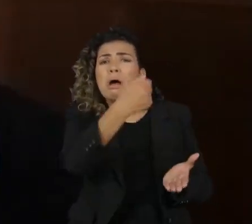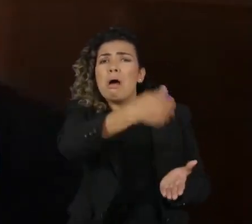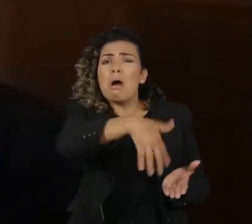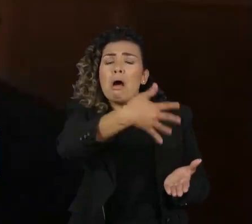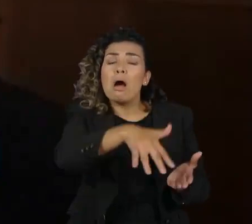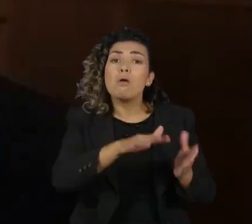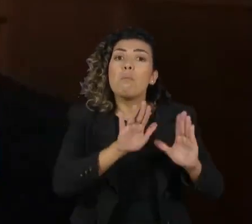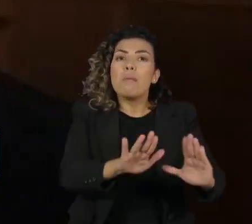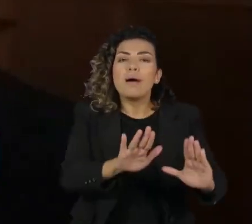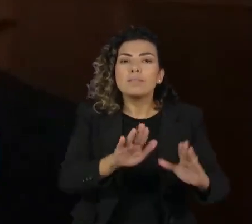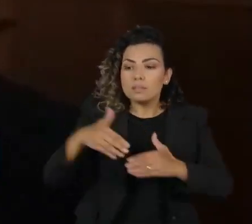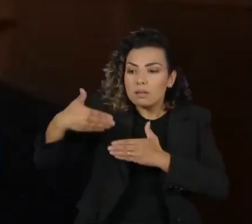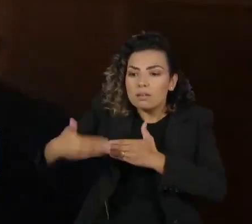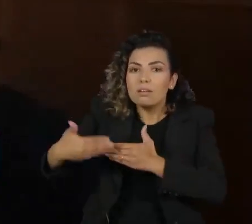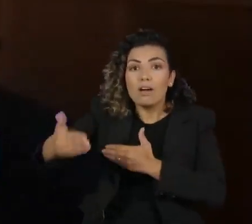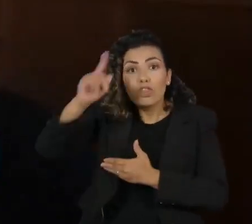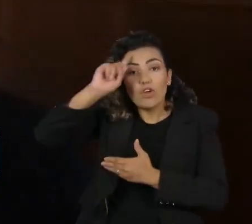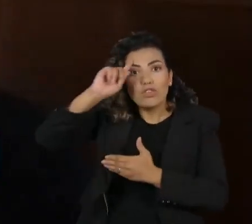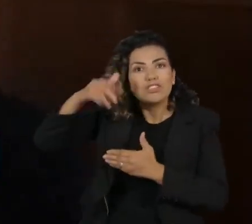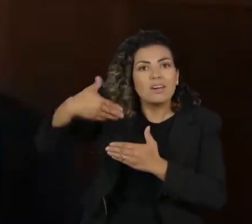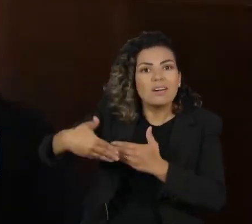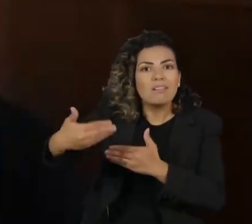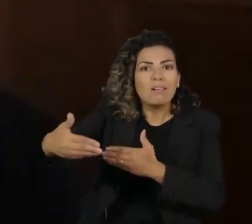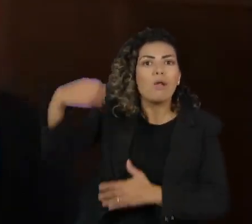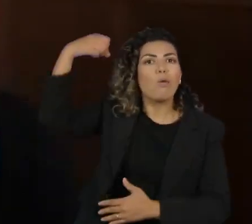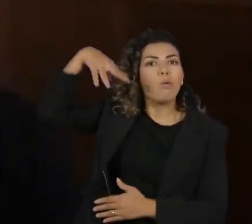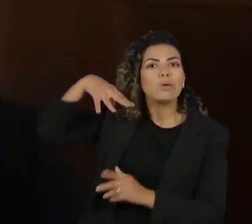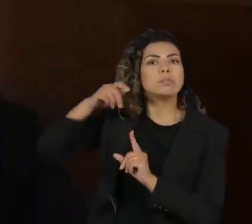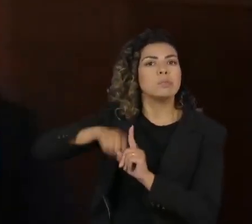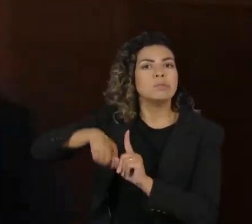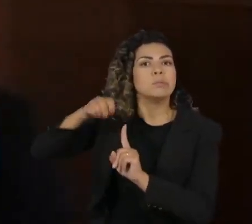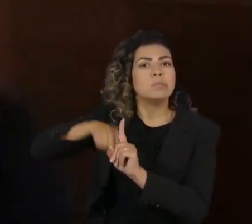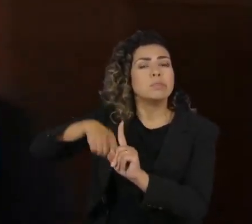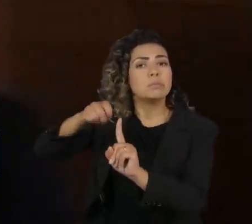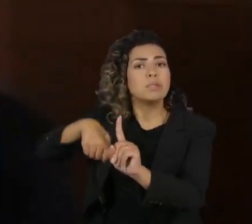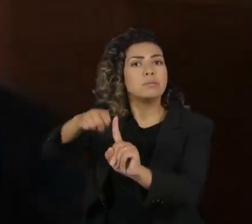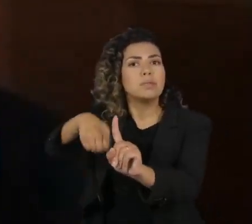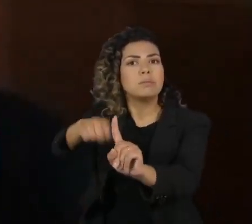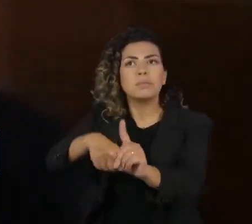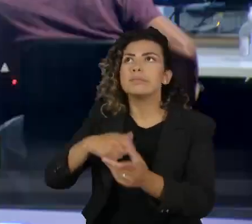o consumidor acaba economizando ao longo do tempo.